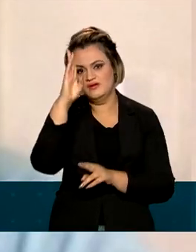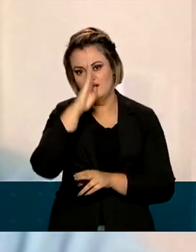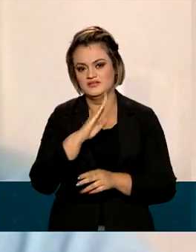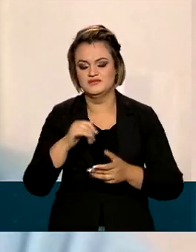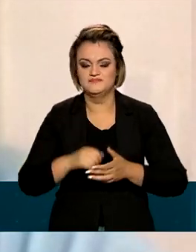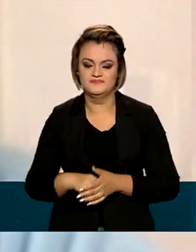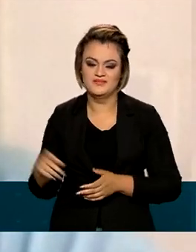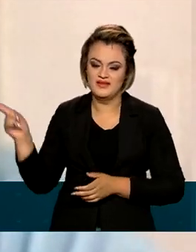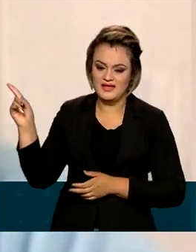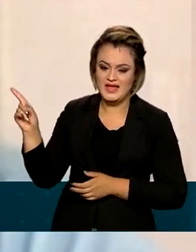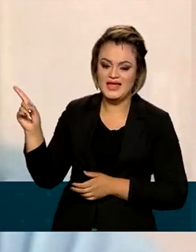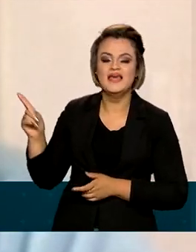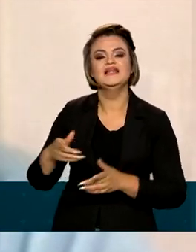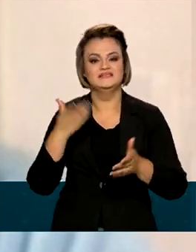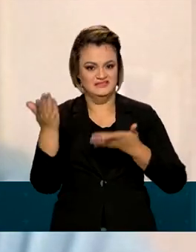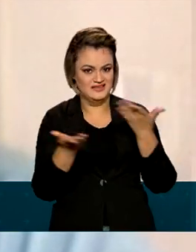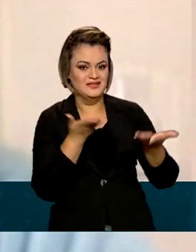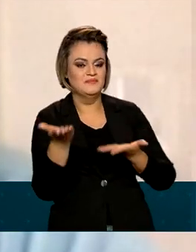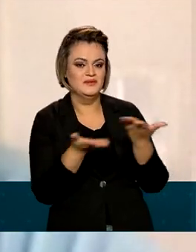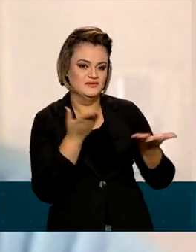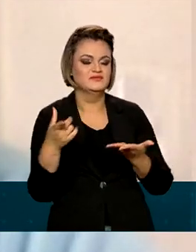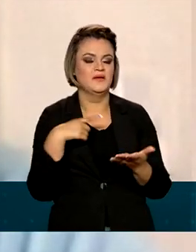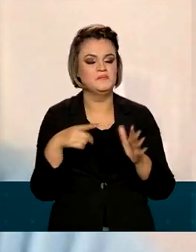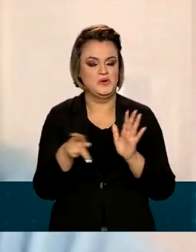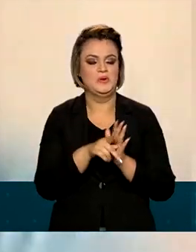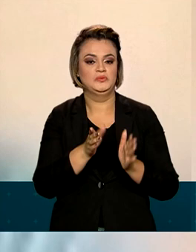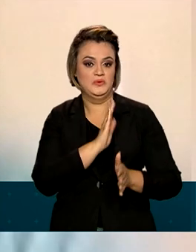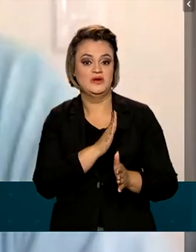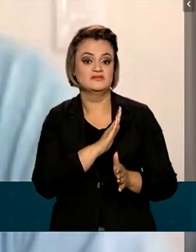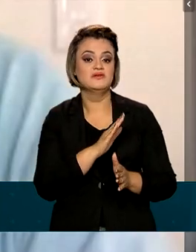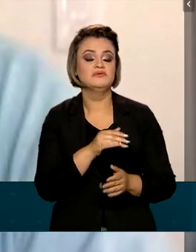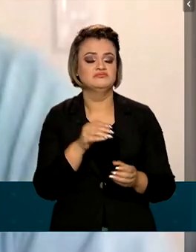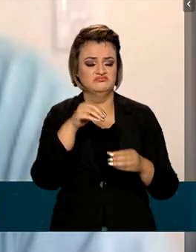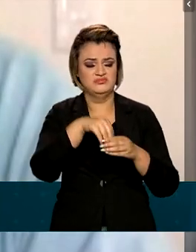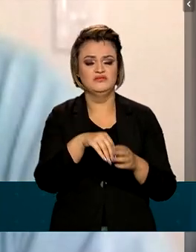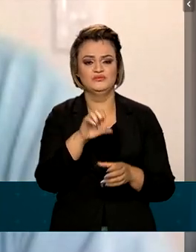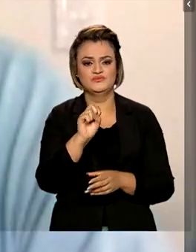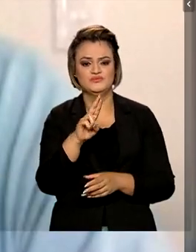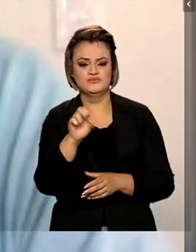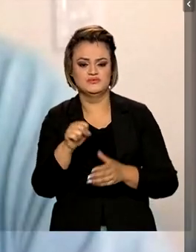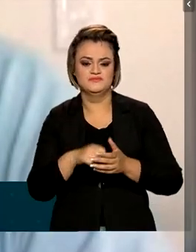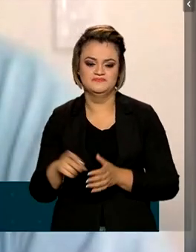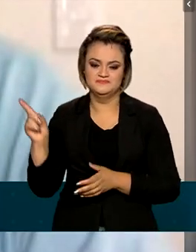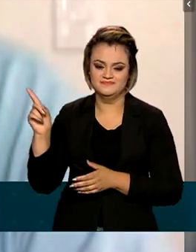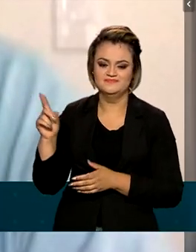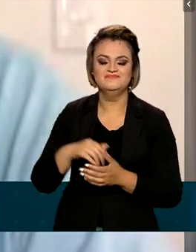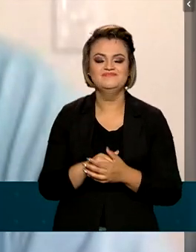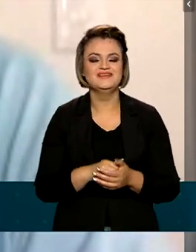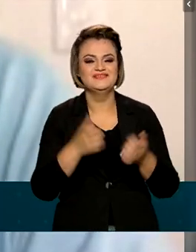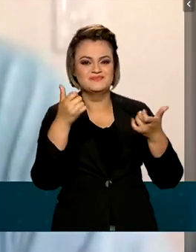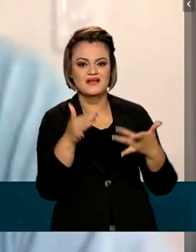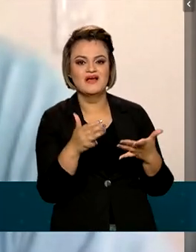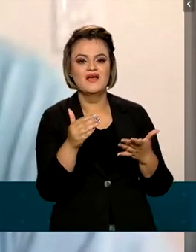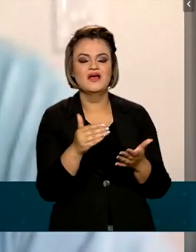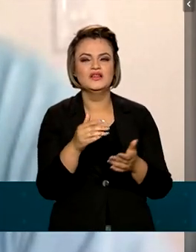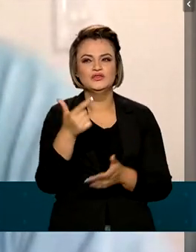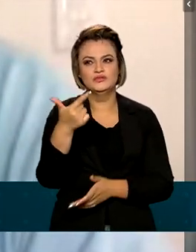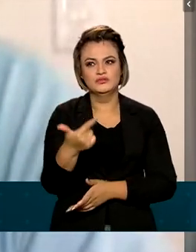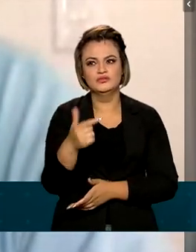Seu Iradávio faz todo o tratamento cardíaco pelo SUS. Começou essa maratona minha em